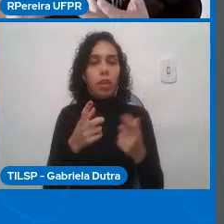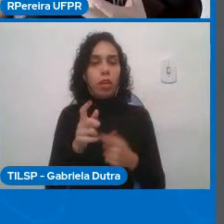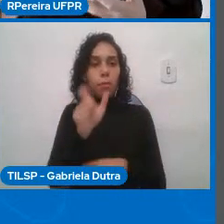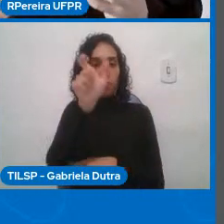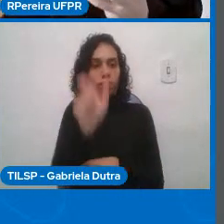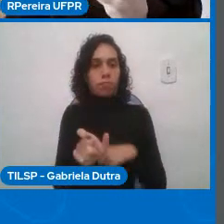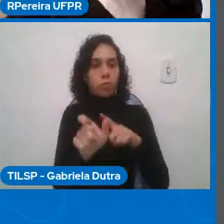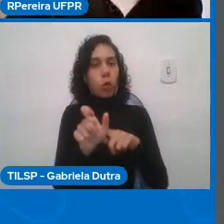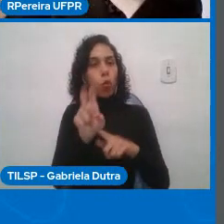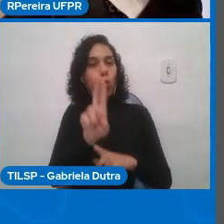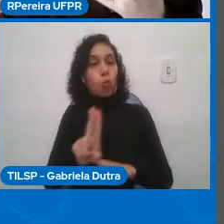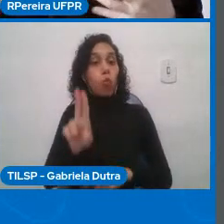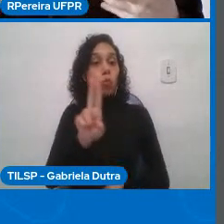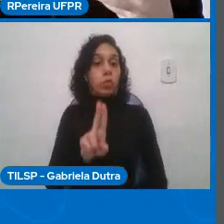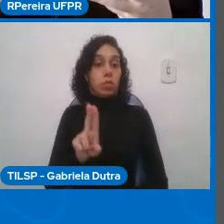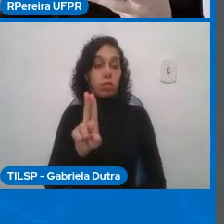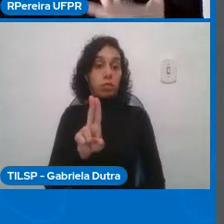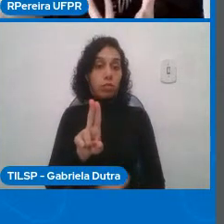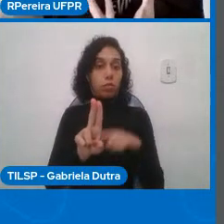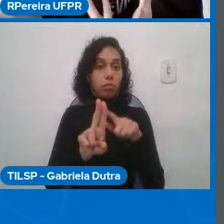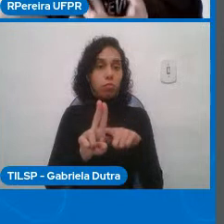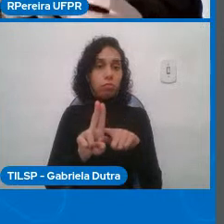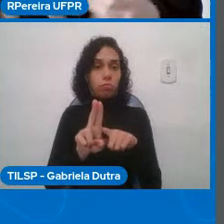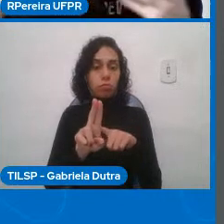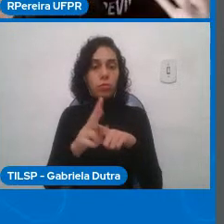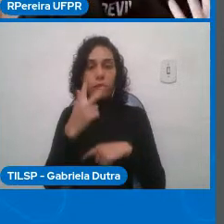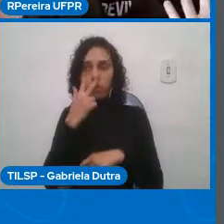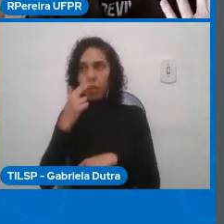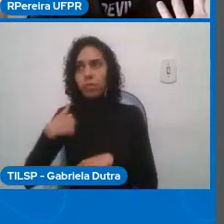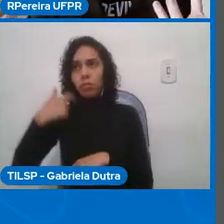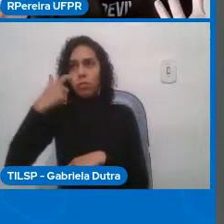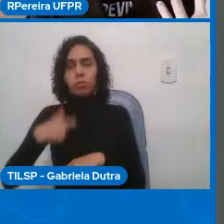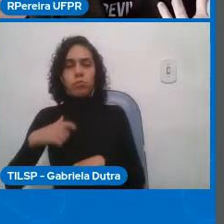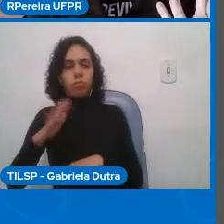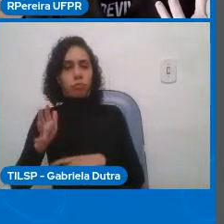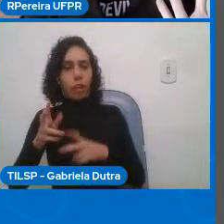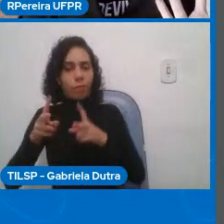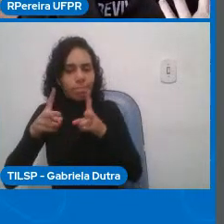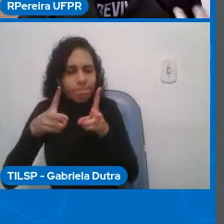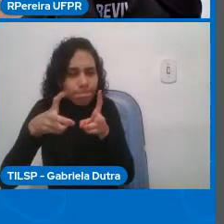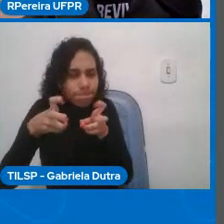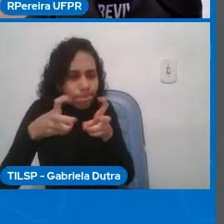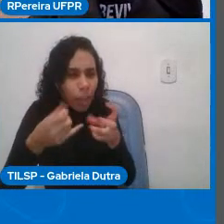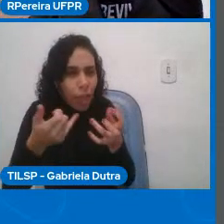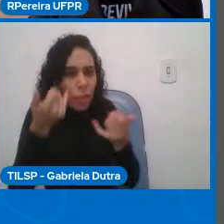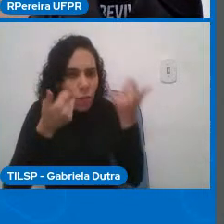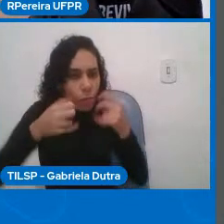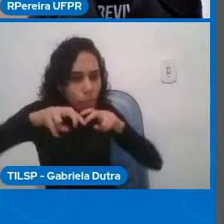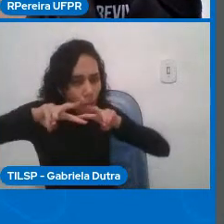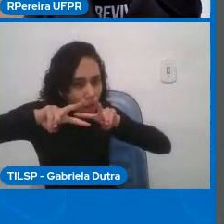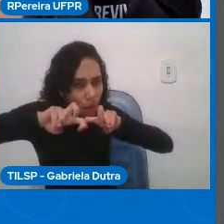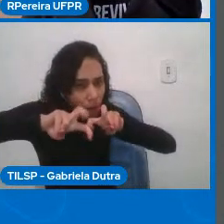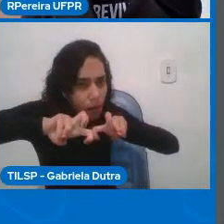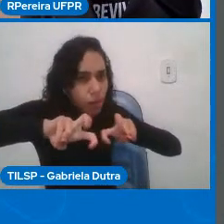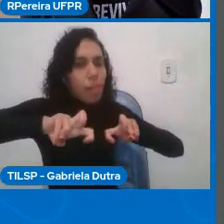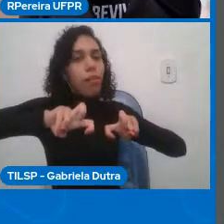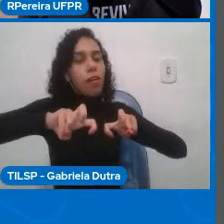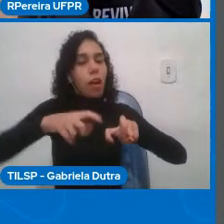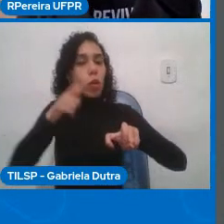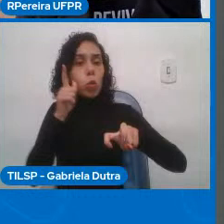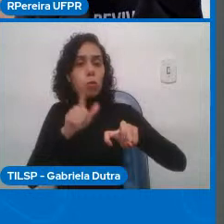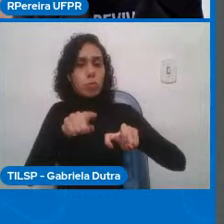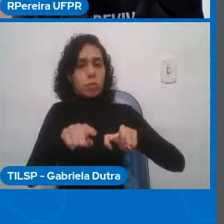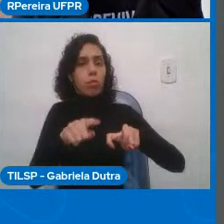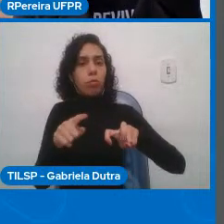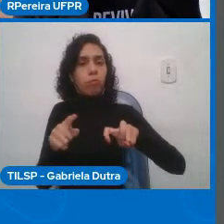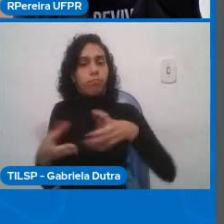falando e eu ir lá extrair a informação e modelar isso de algum modo representar isso de algum modo mas